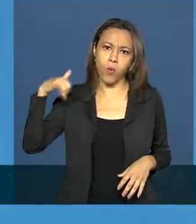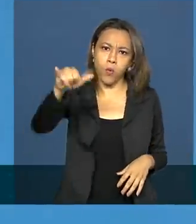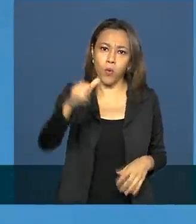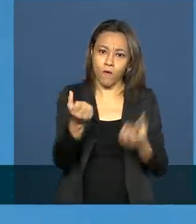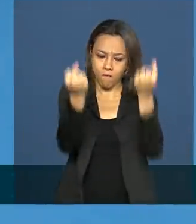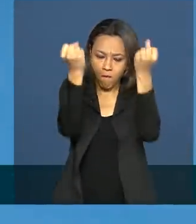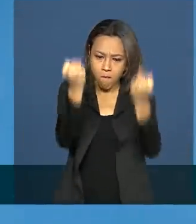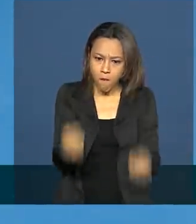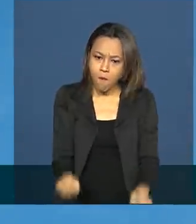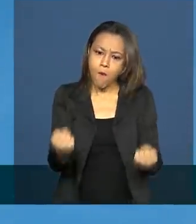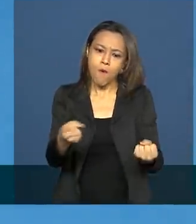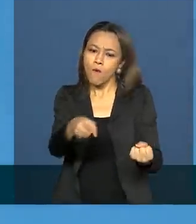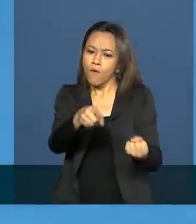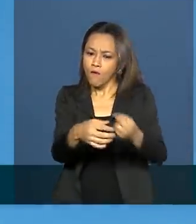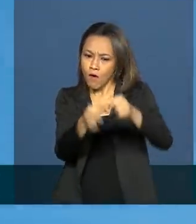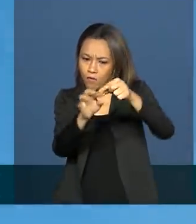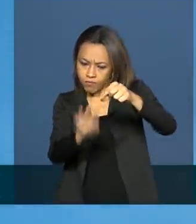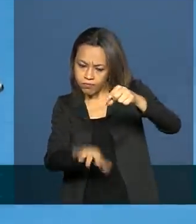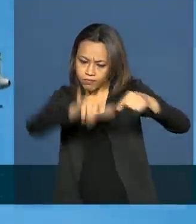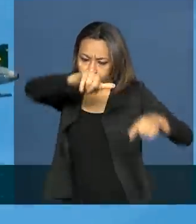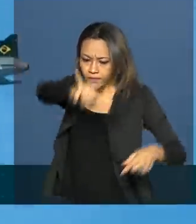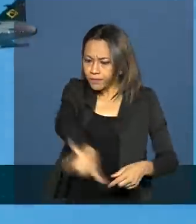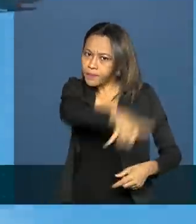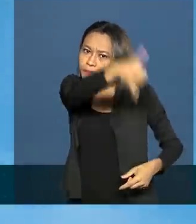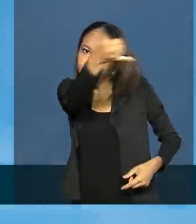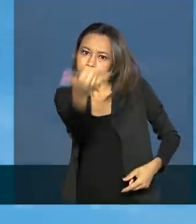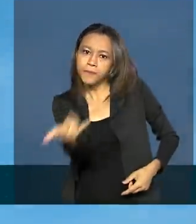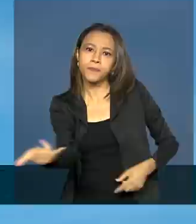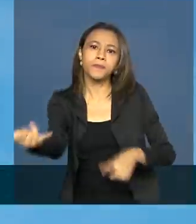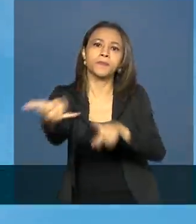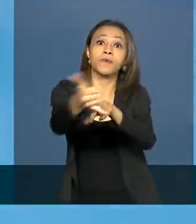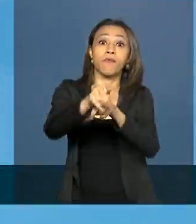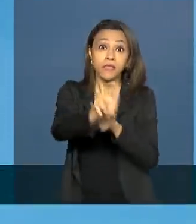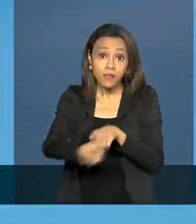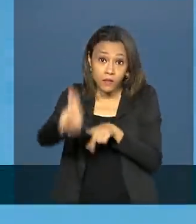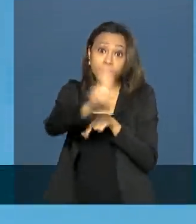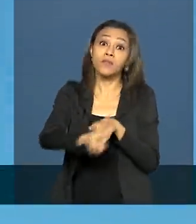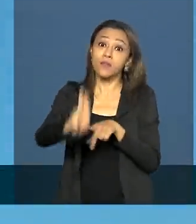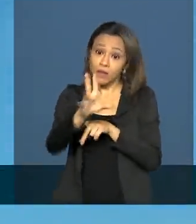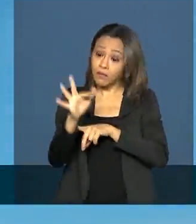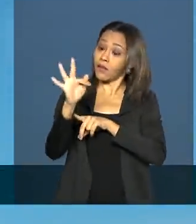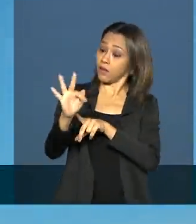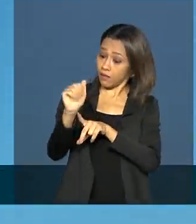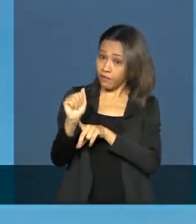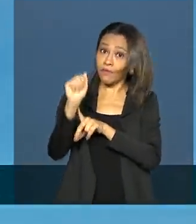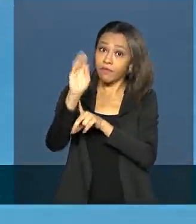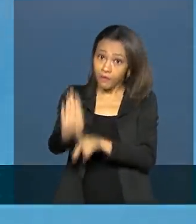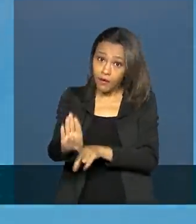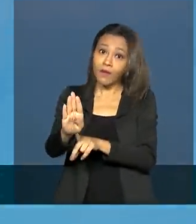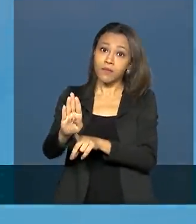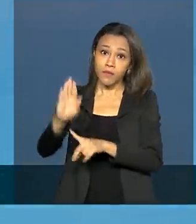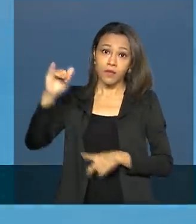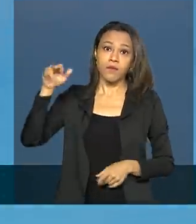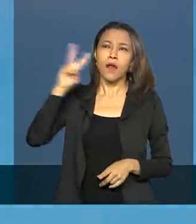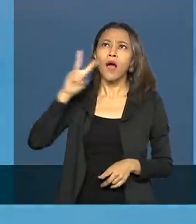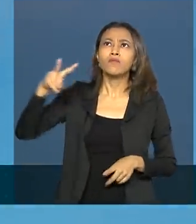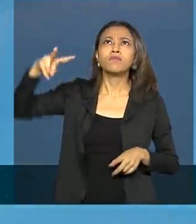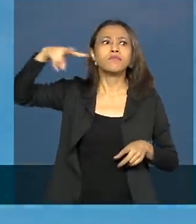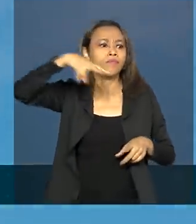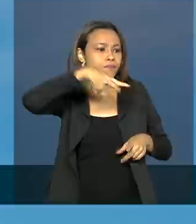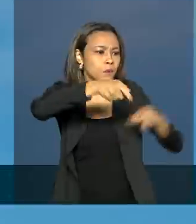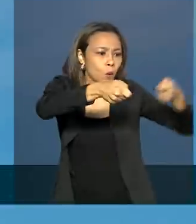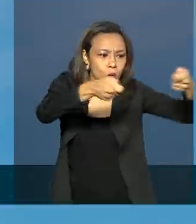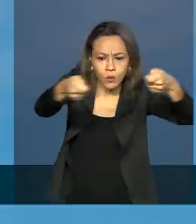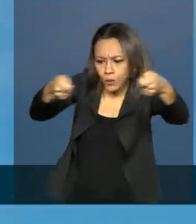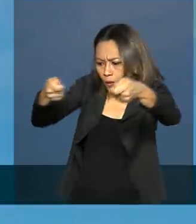gravidade quando está em manobra. Ele vai ser usado pela FAB no controle do espaço aéreo, ataque e